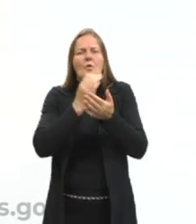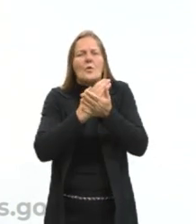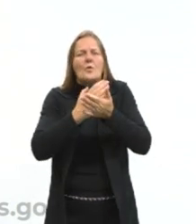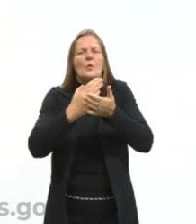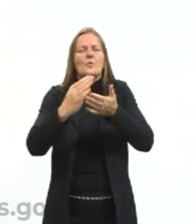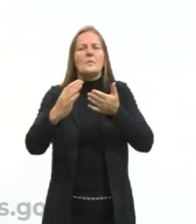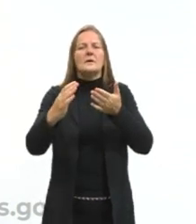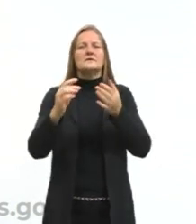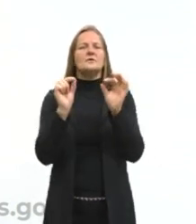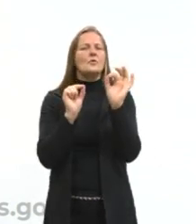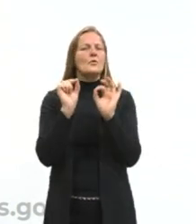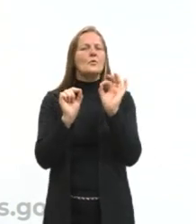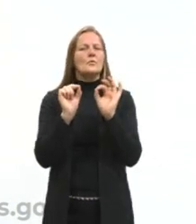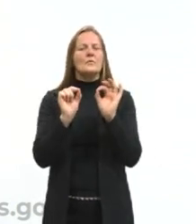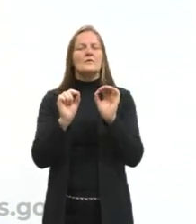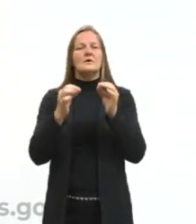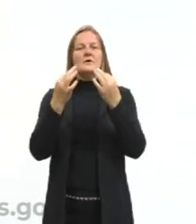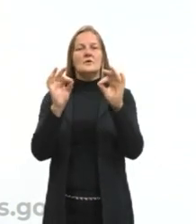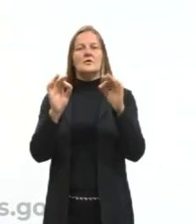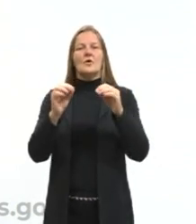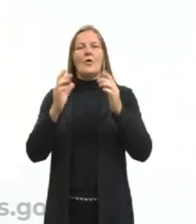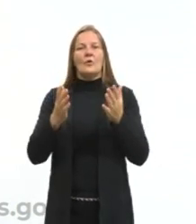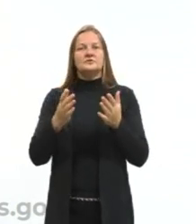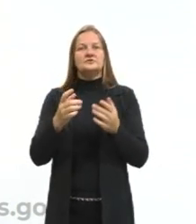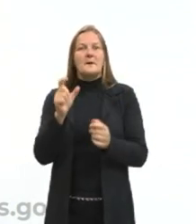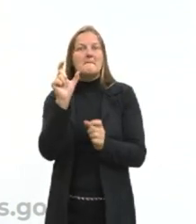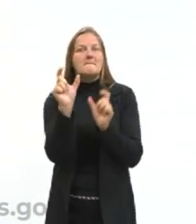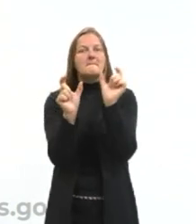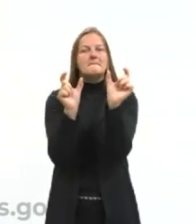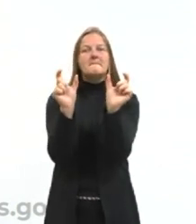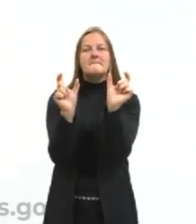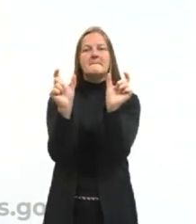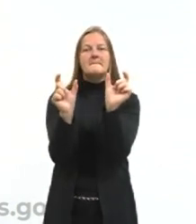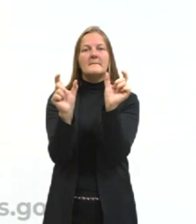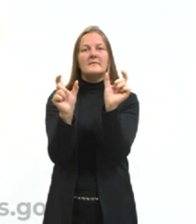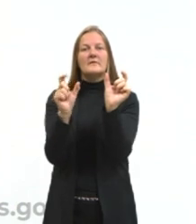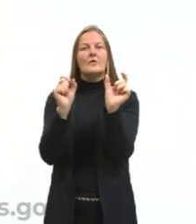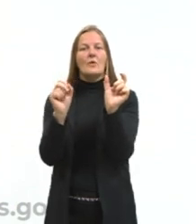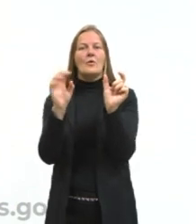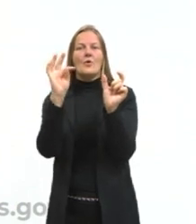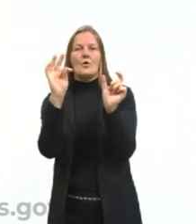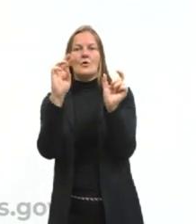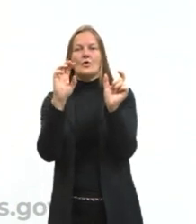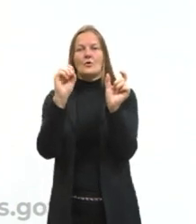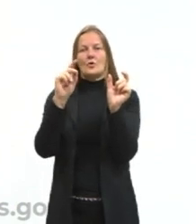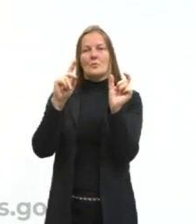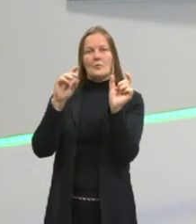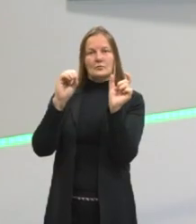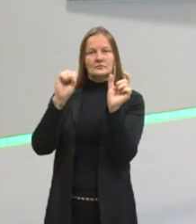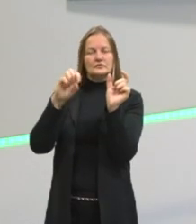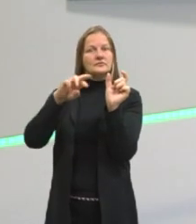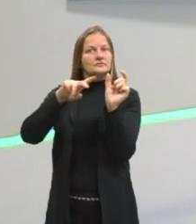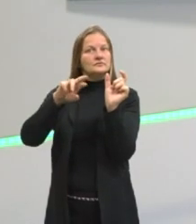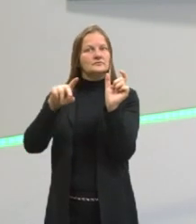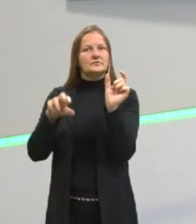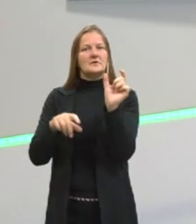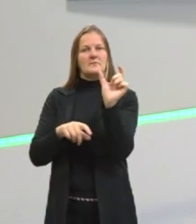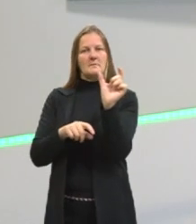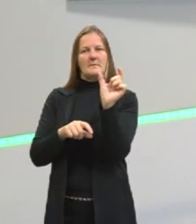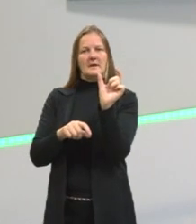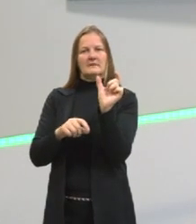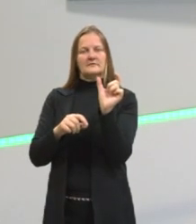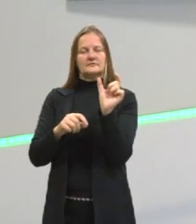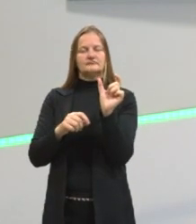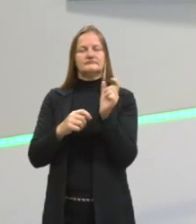falando sobre figuras de palavras ou tropos. Eu prefiro a expressão figuras de